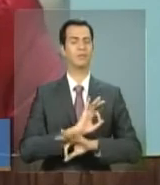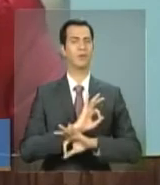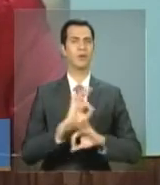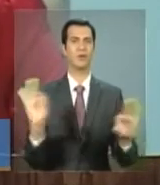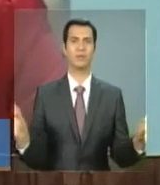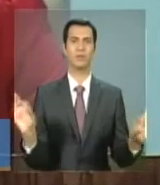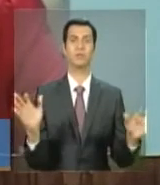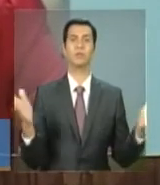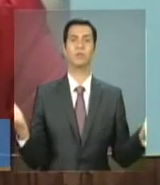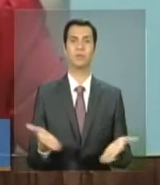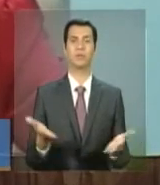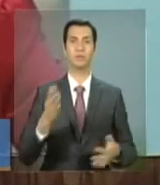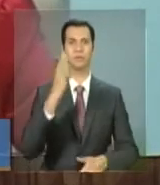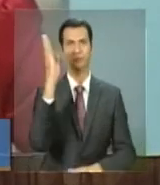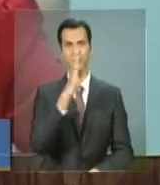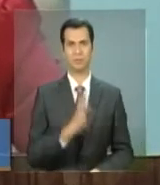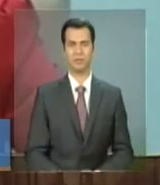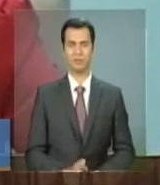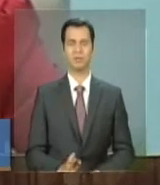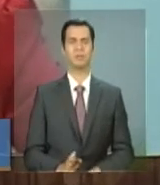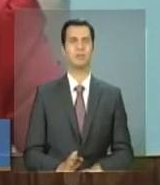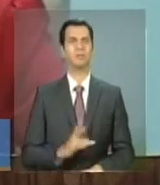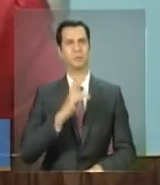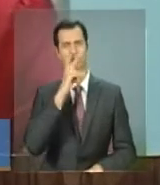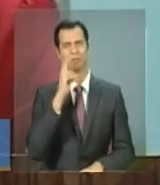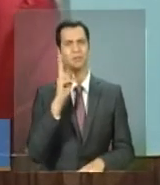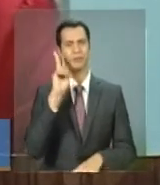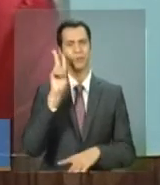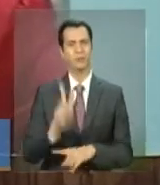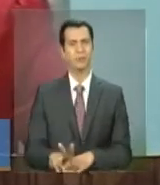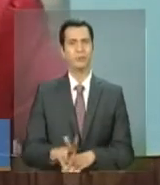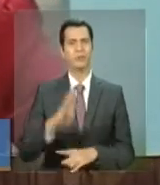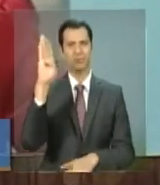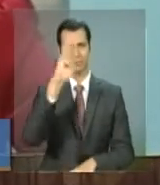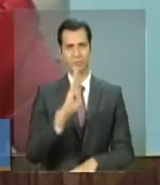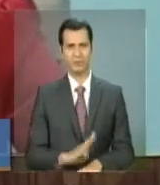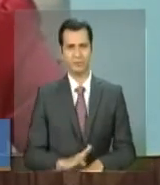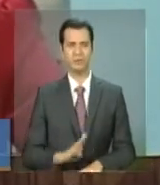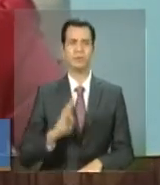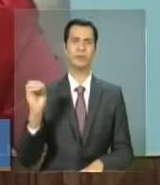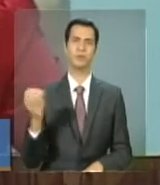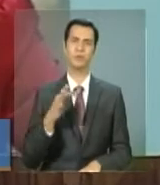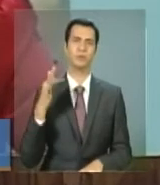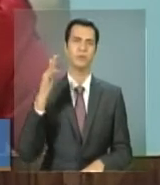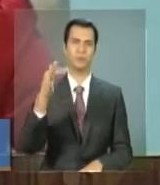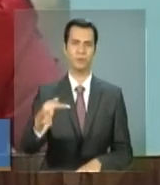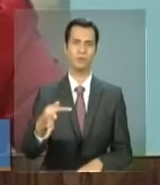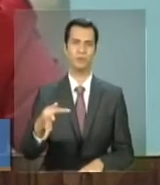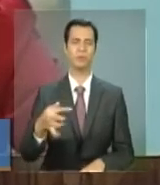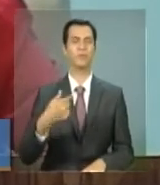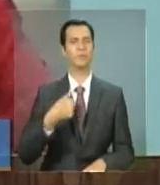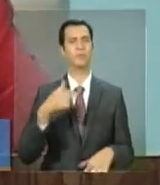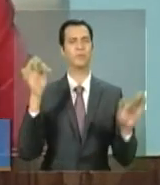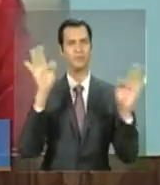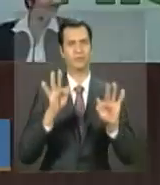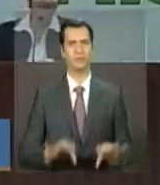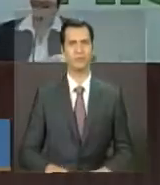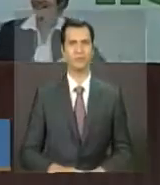É o Brasil abraçando o Brasil para a gente se colocar novos desafios. É uma alegria só.